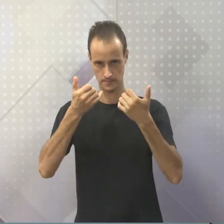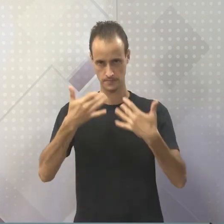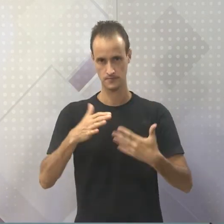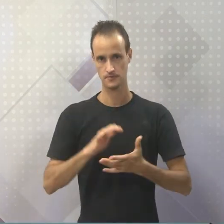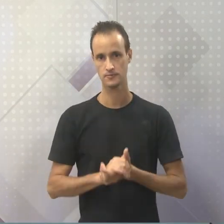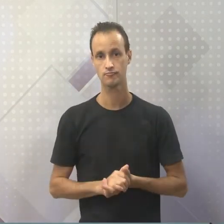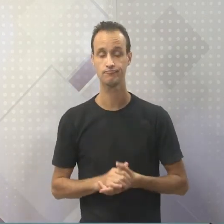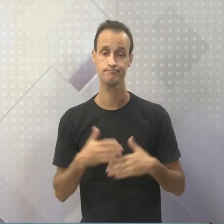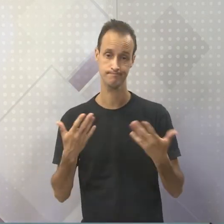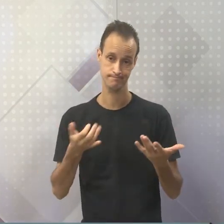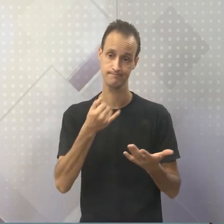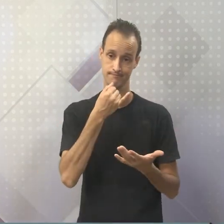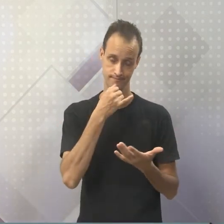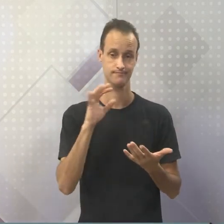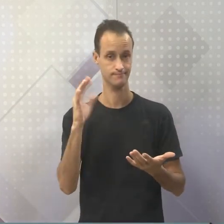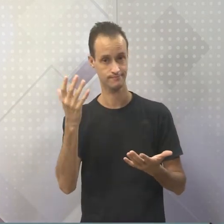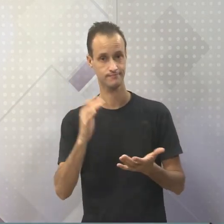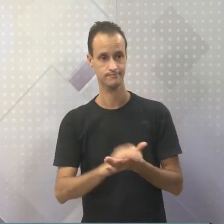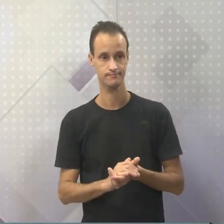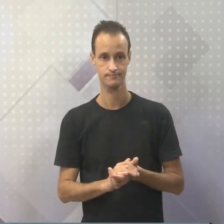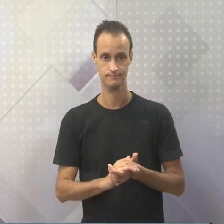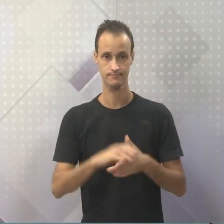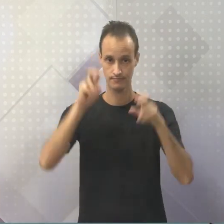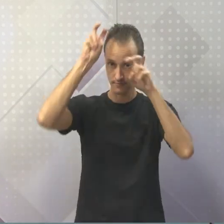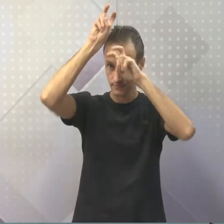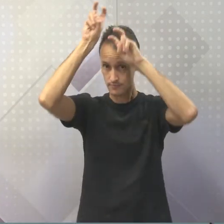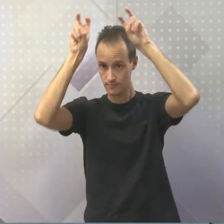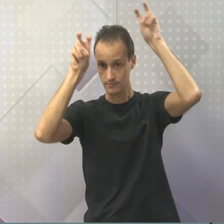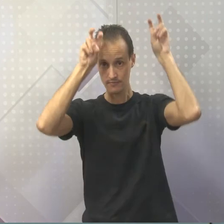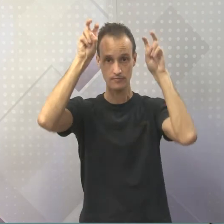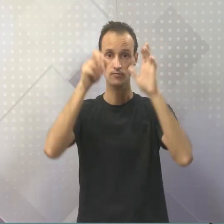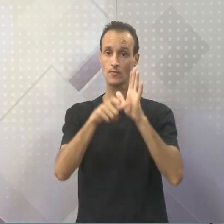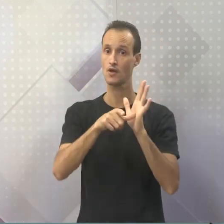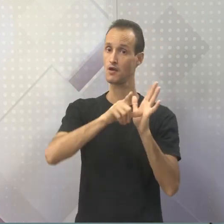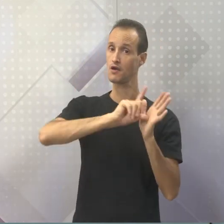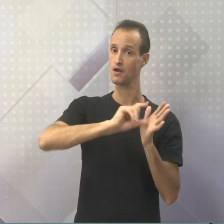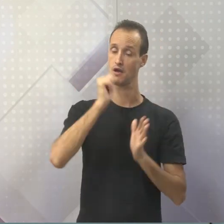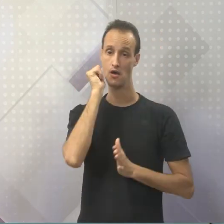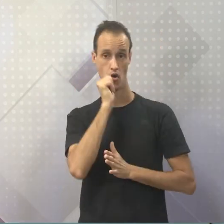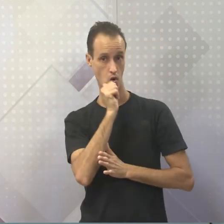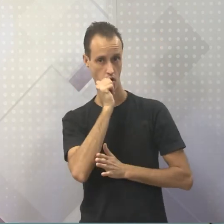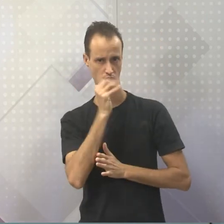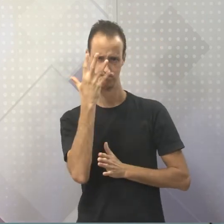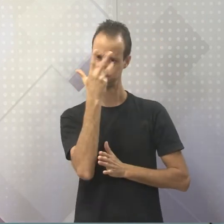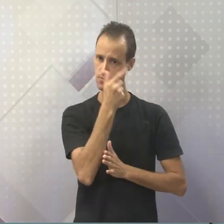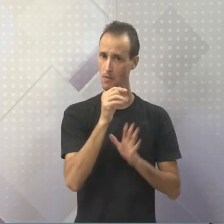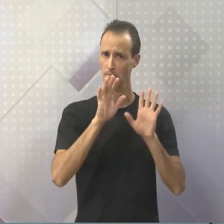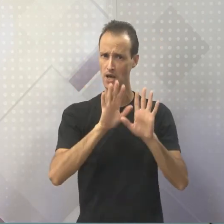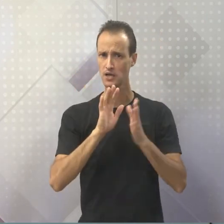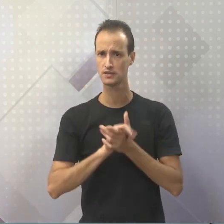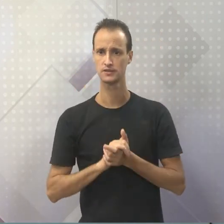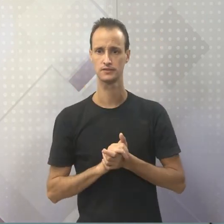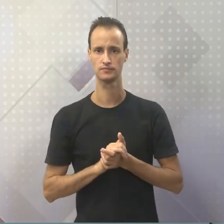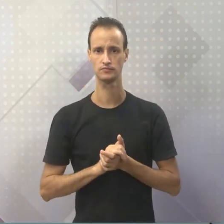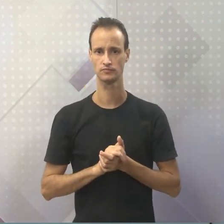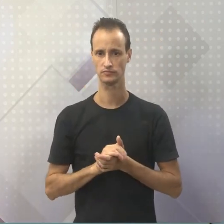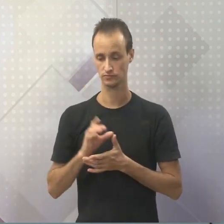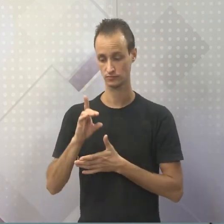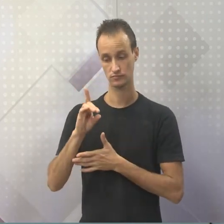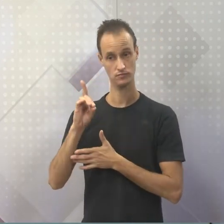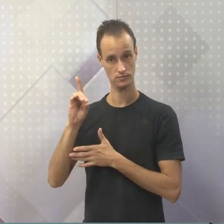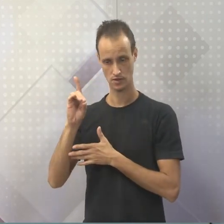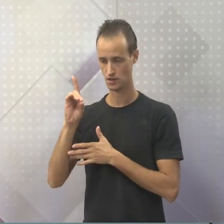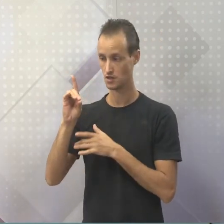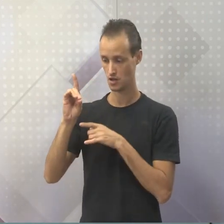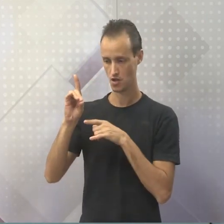Então, gente, infelizmente aconteceu dessa forma. A Medusa, na verdade, era uma linda mulher, linda, belíssima. E o que foi que aconteceu aí? Um camarada,